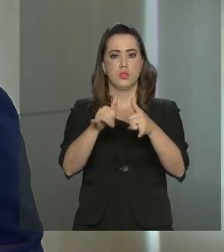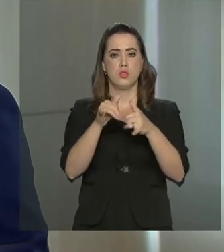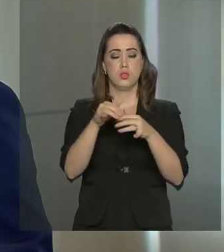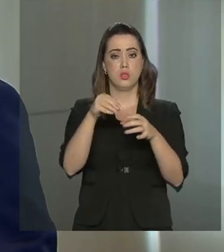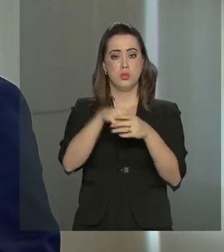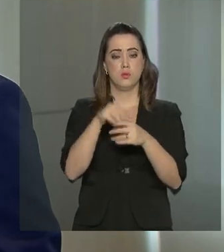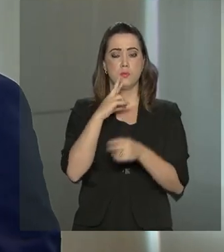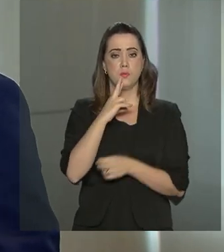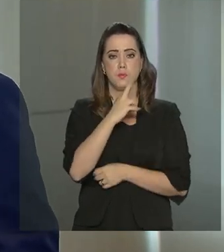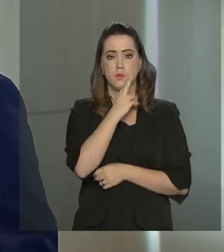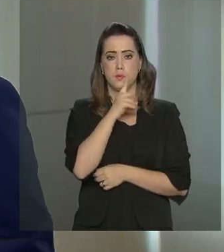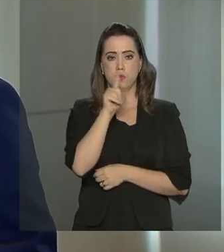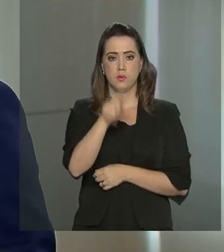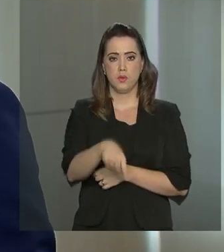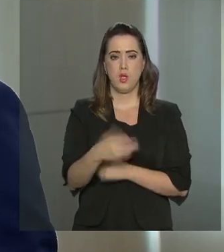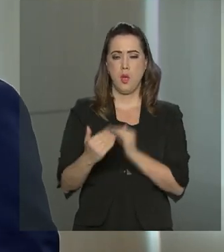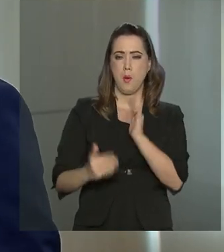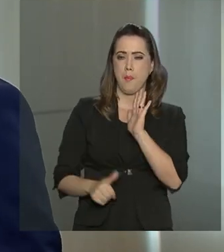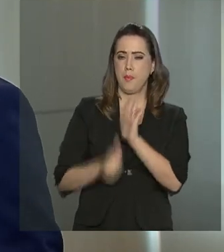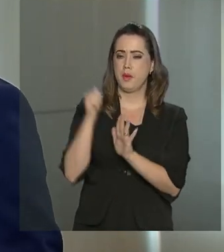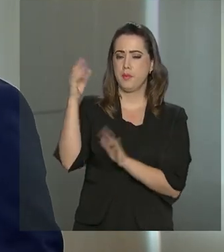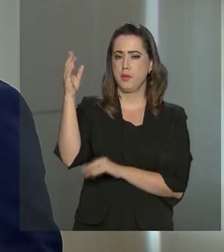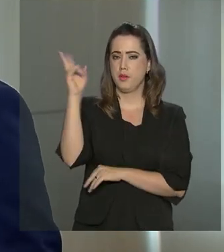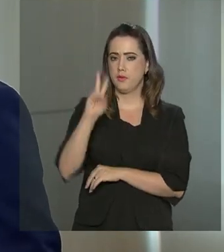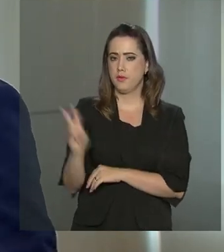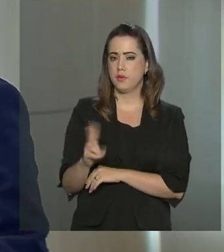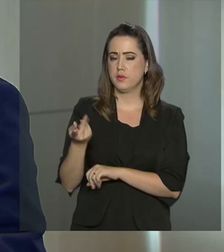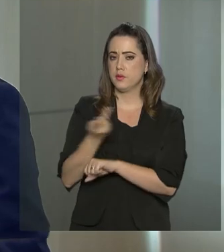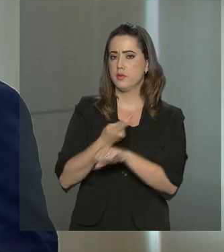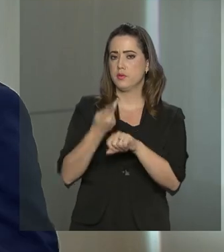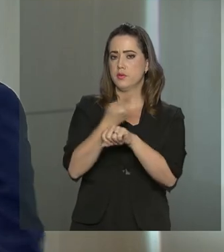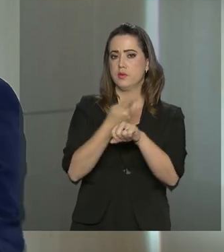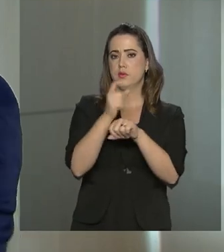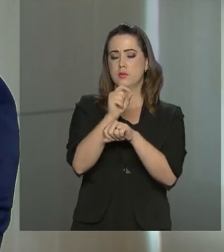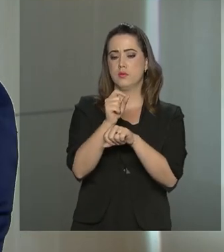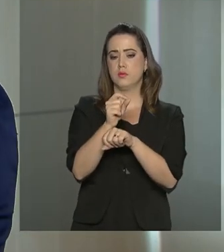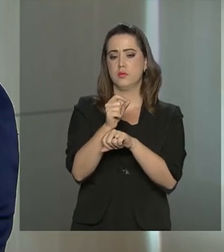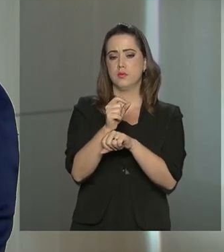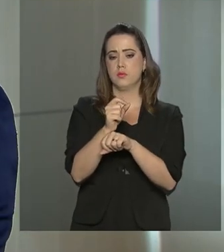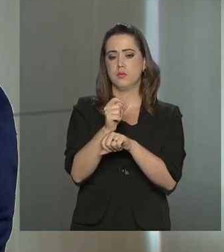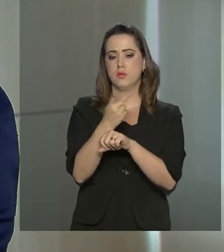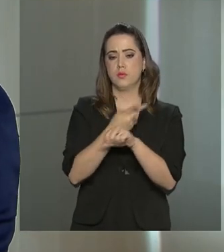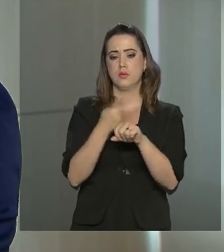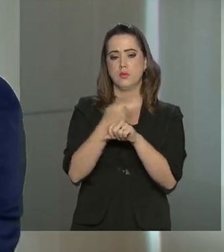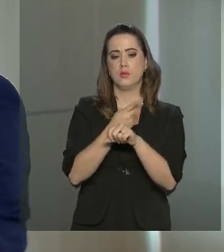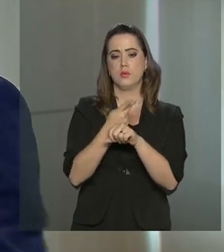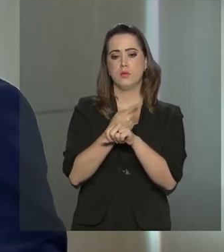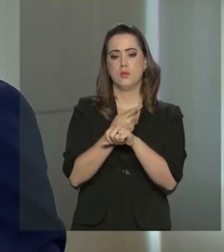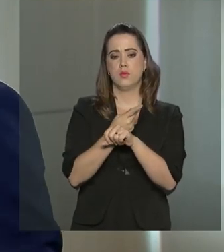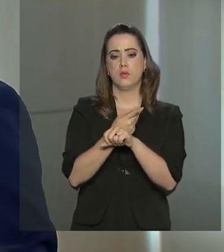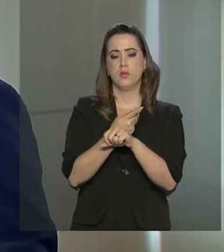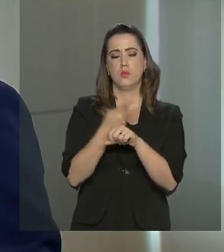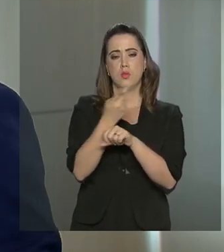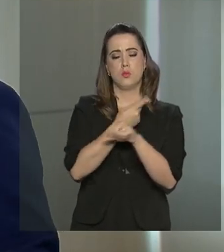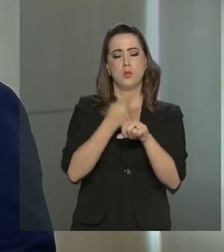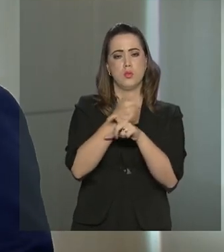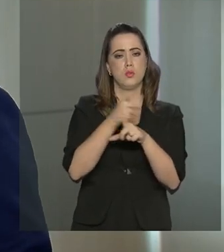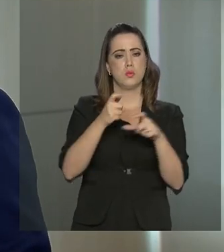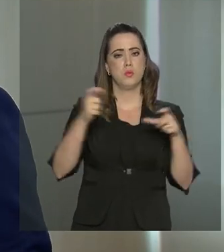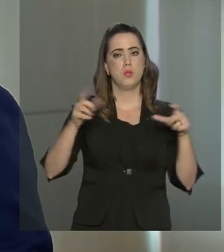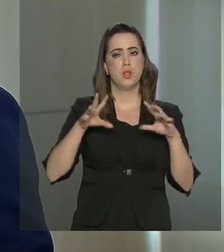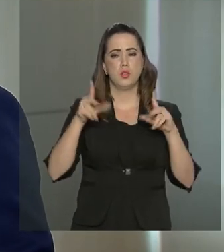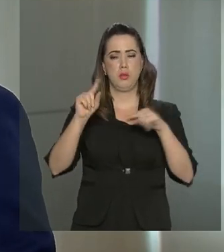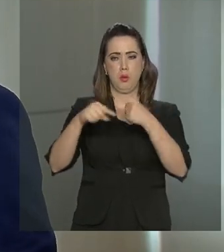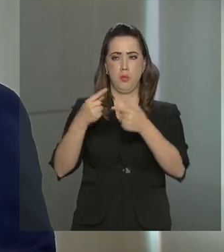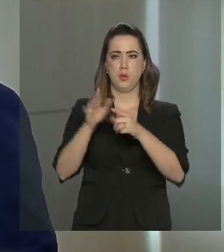Roraima. Esse é um leilão piloto que buscaremos ampliá-lo para todo o